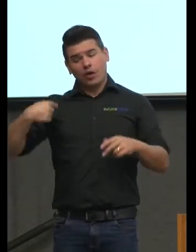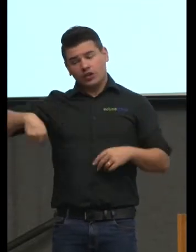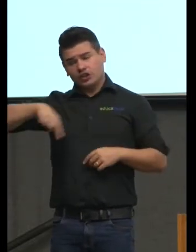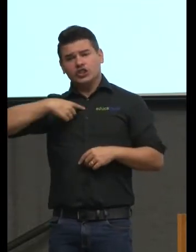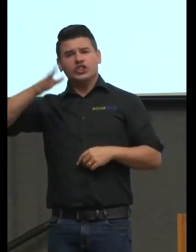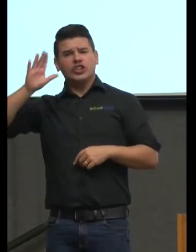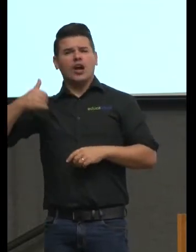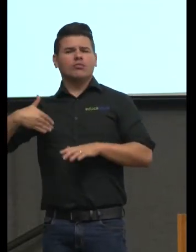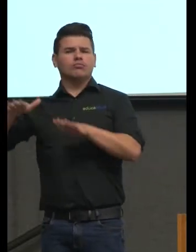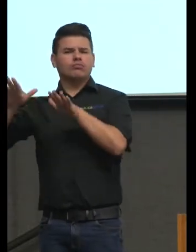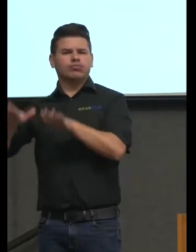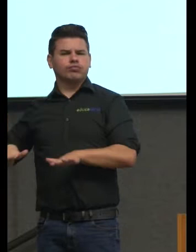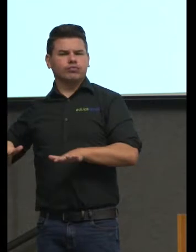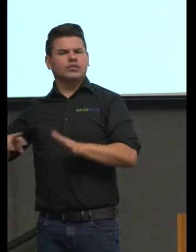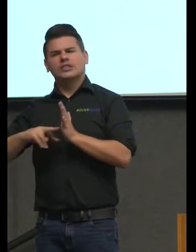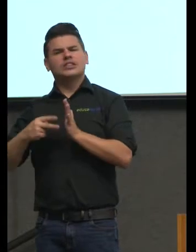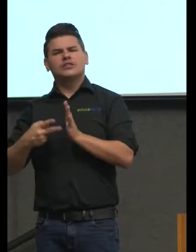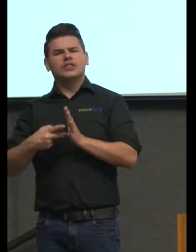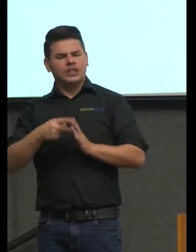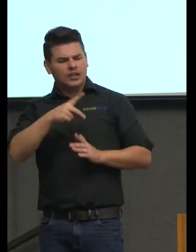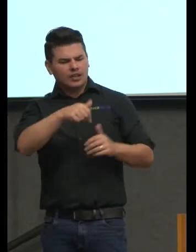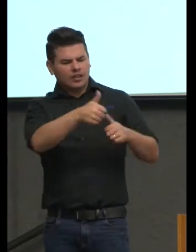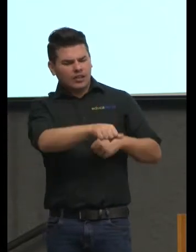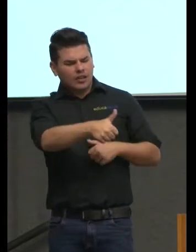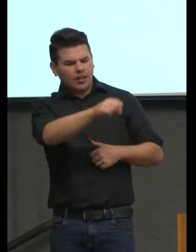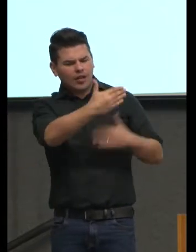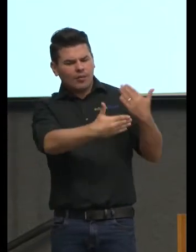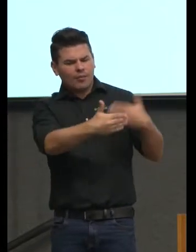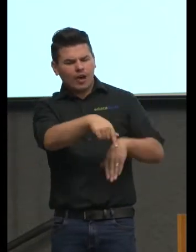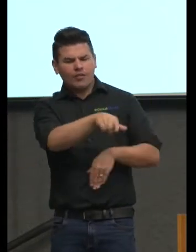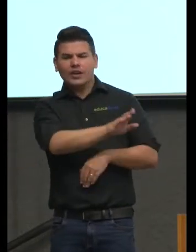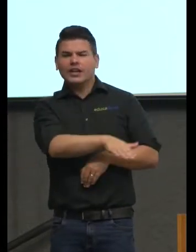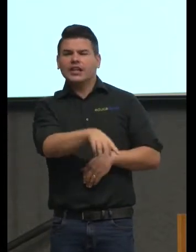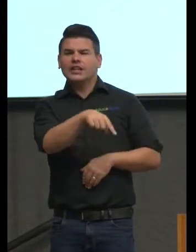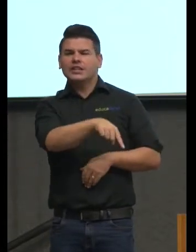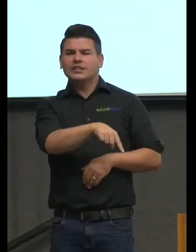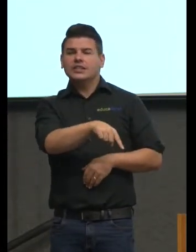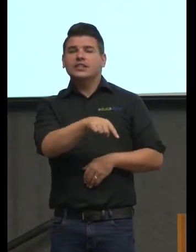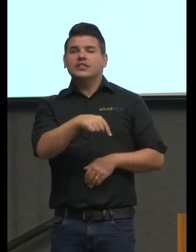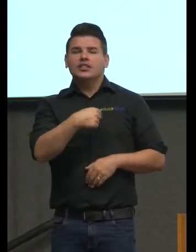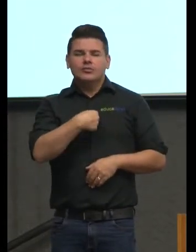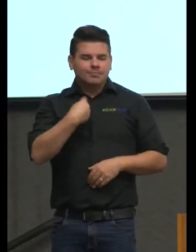vocês sabem o que é avaliar para uma criança pequena é sentir o gosto